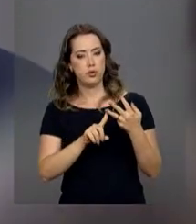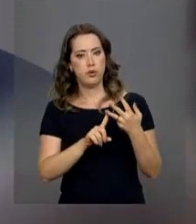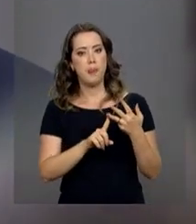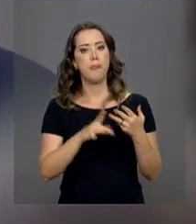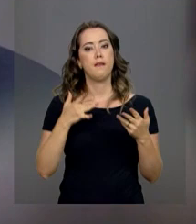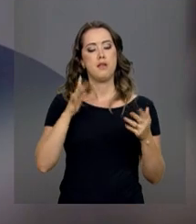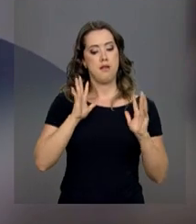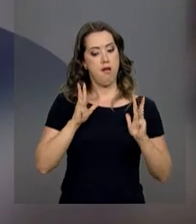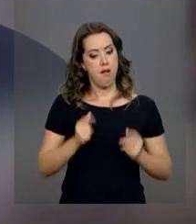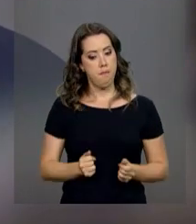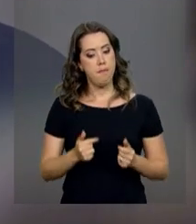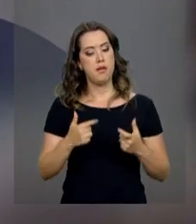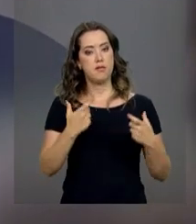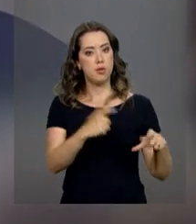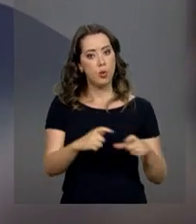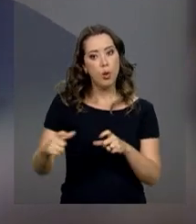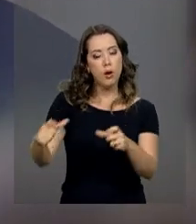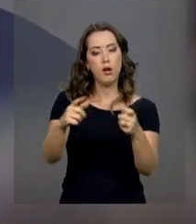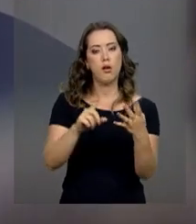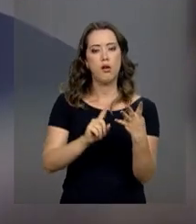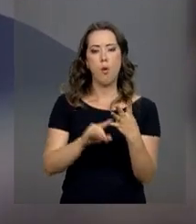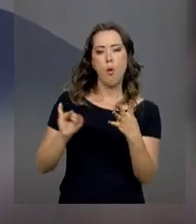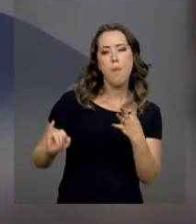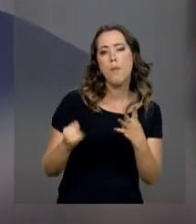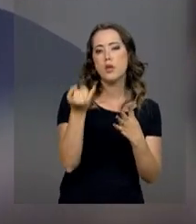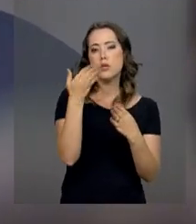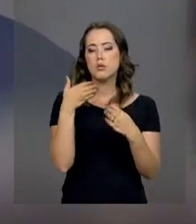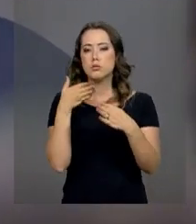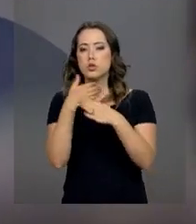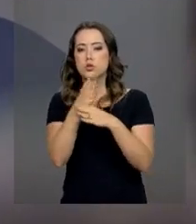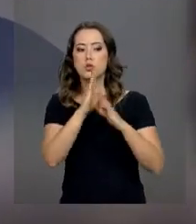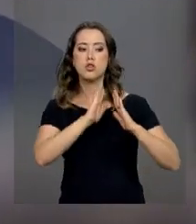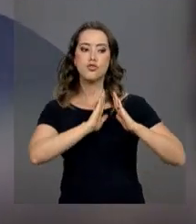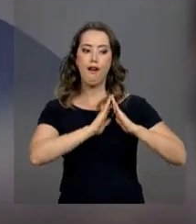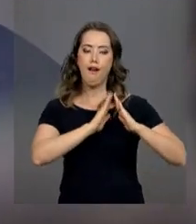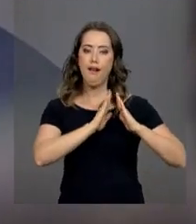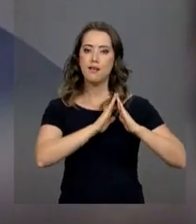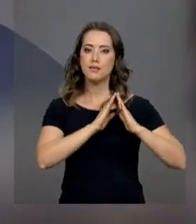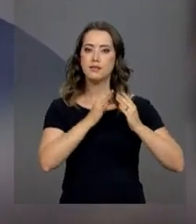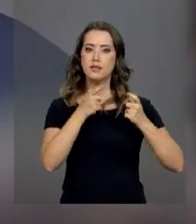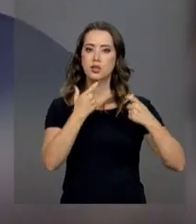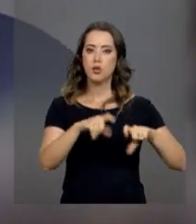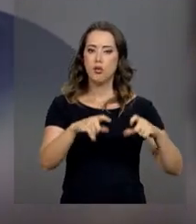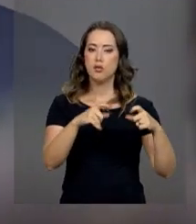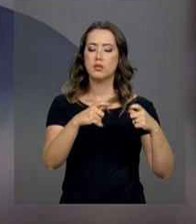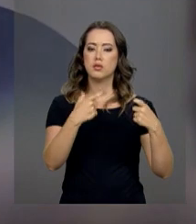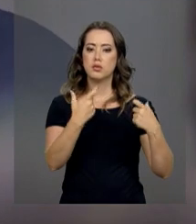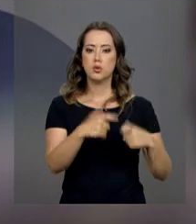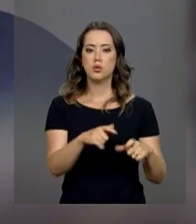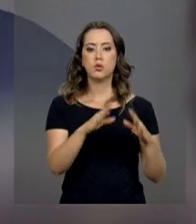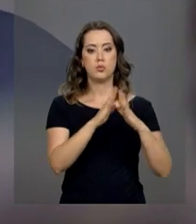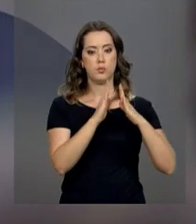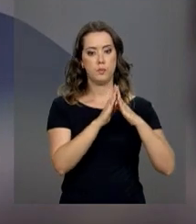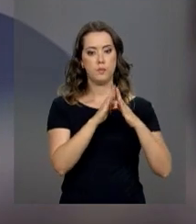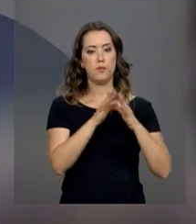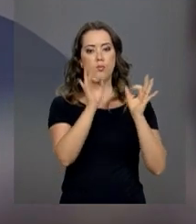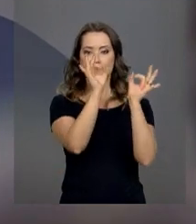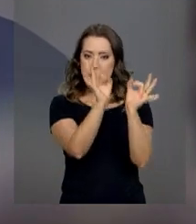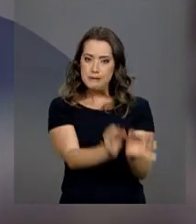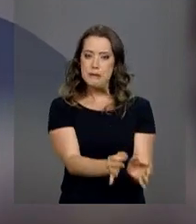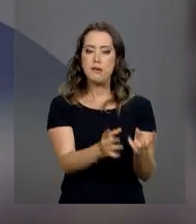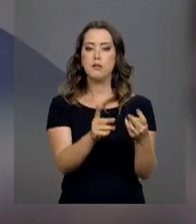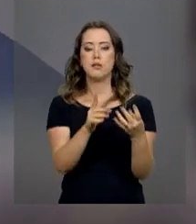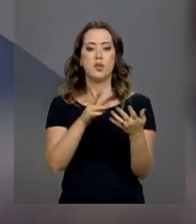saneamento, envolve a oportunidade de morar numa residência digna.